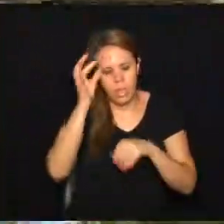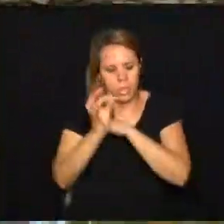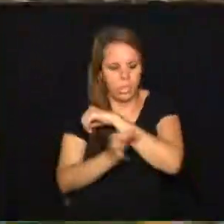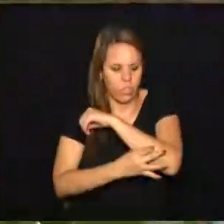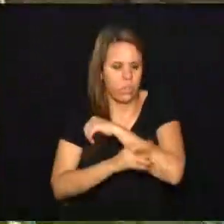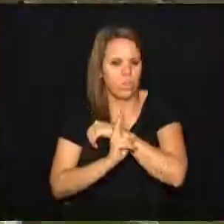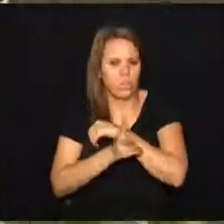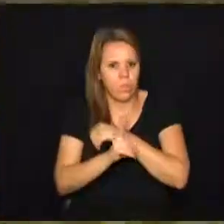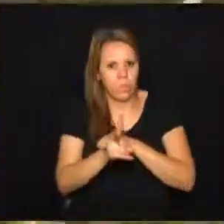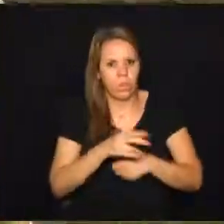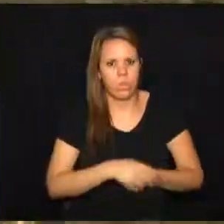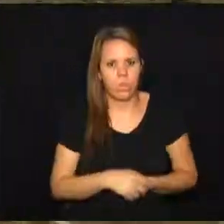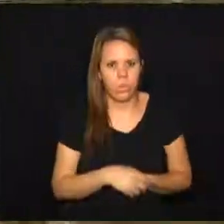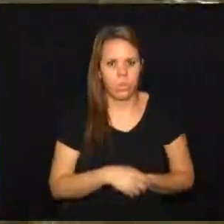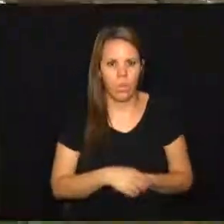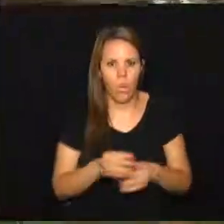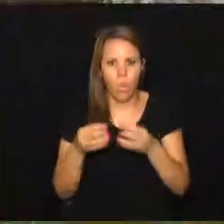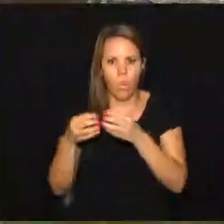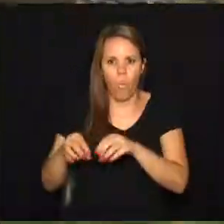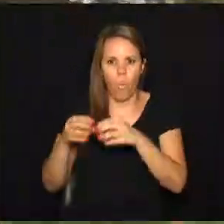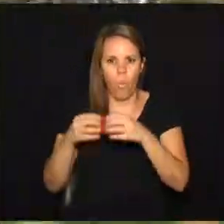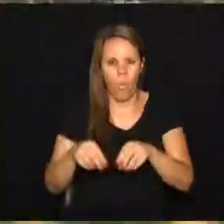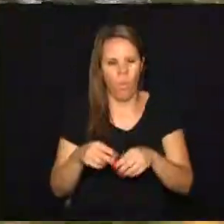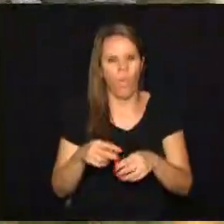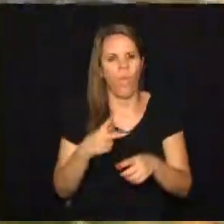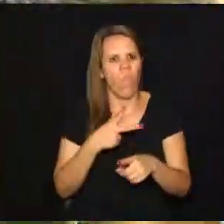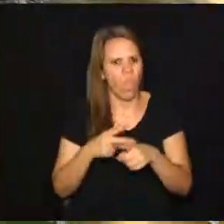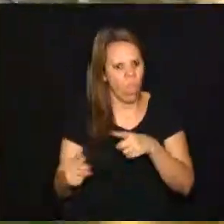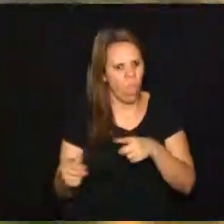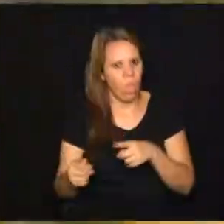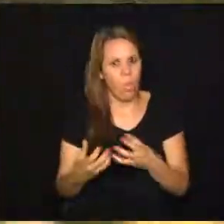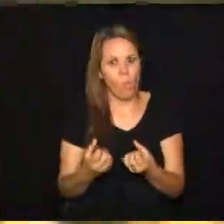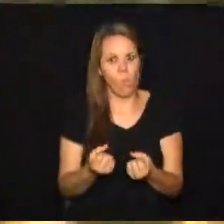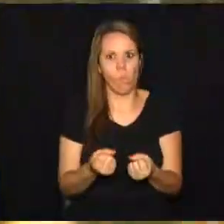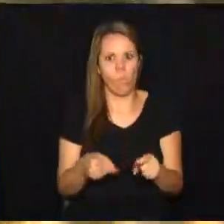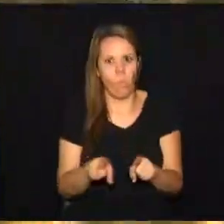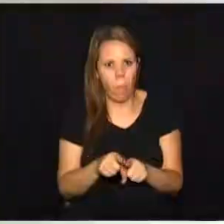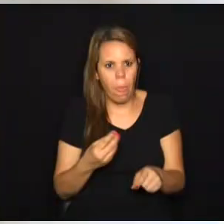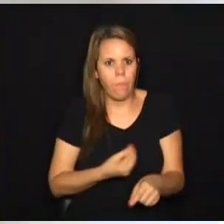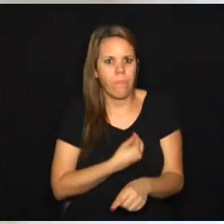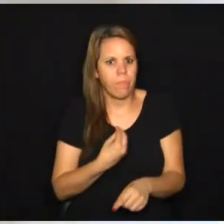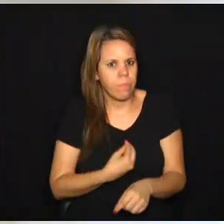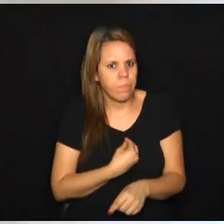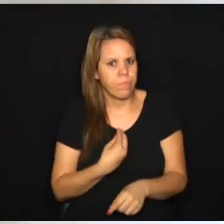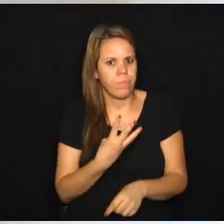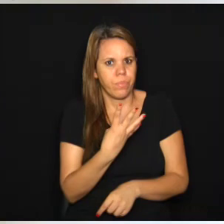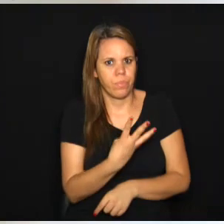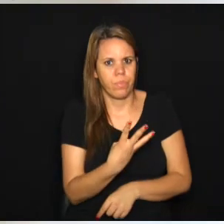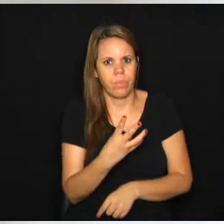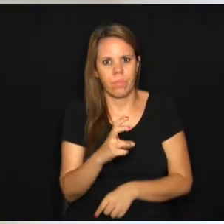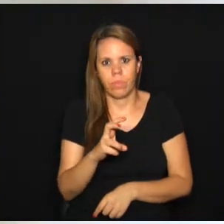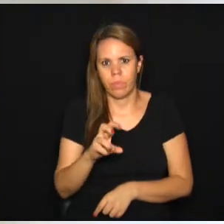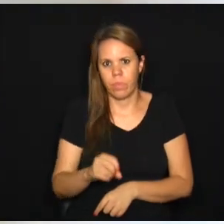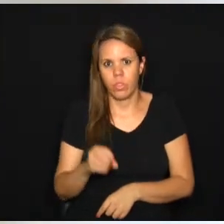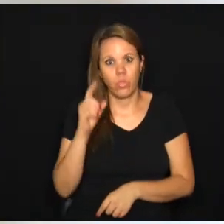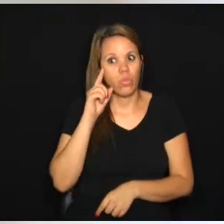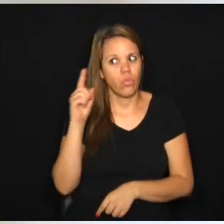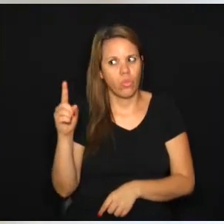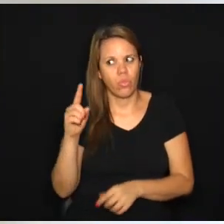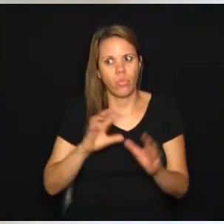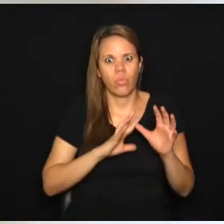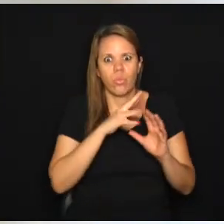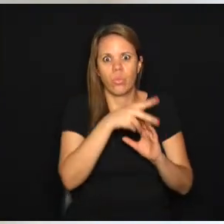permanentes, pois os ovos são resistentes à dessecação e podem sobreviver 450 dias no meio